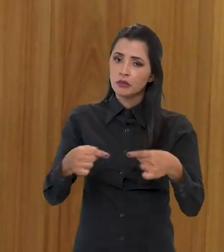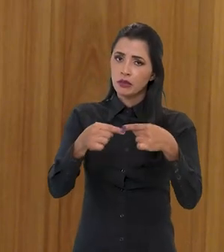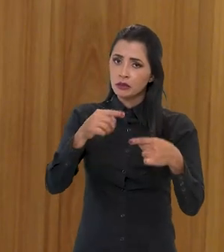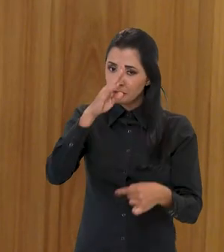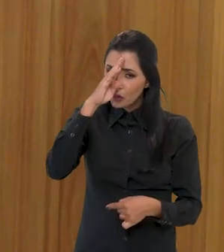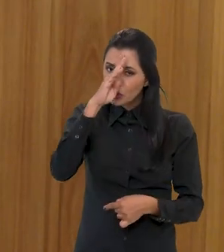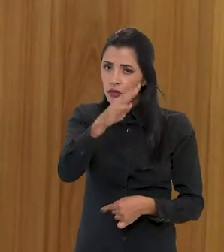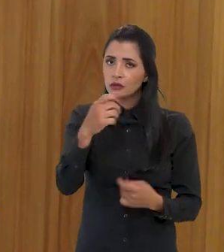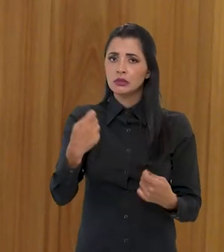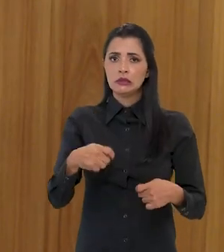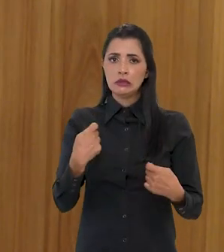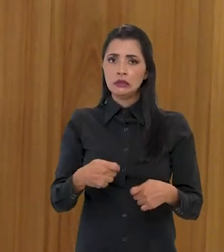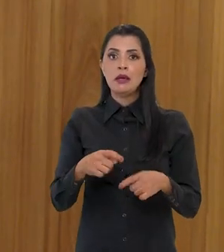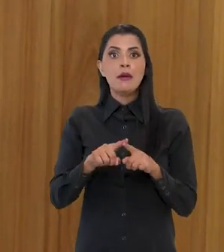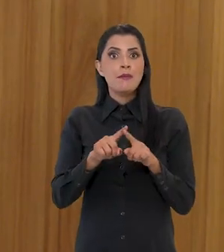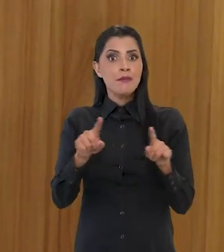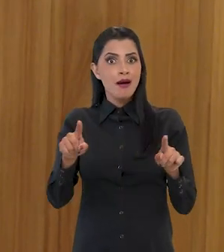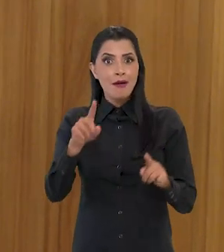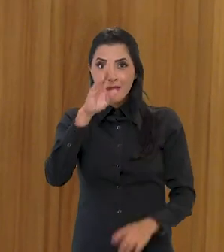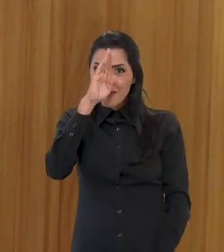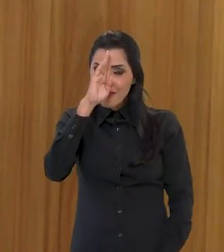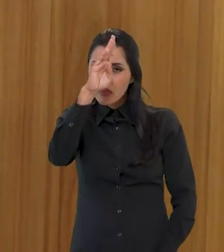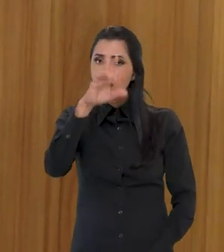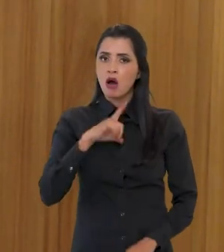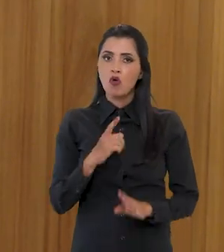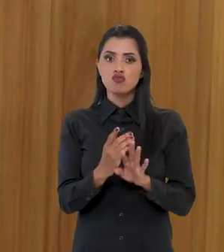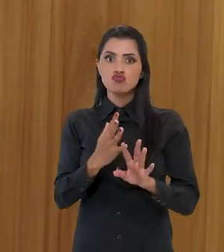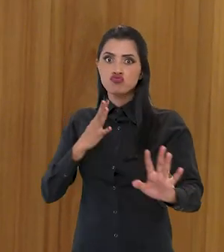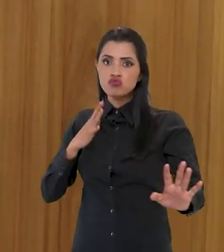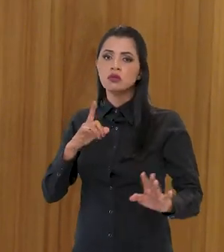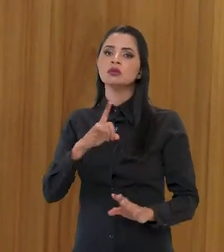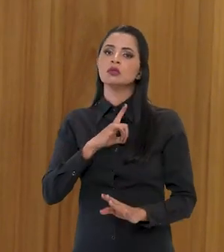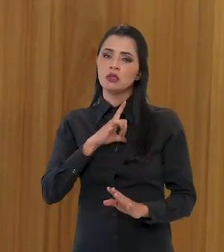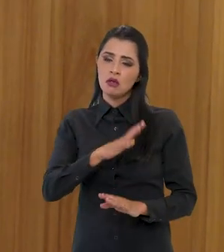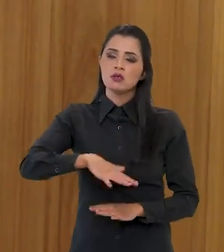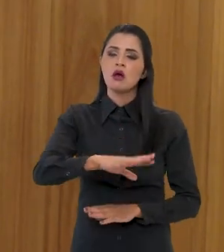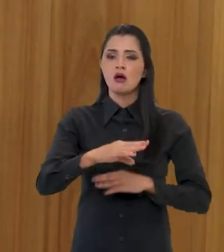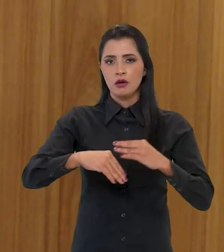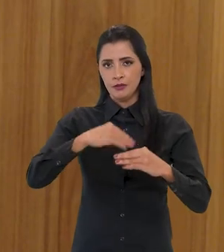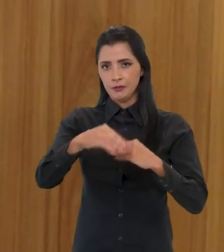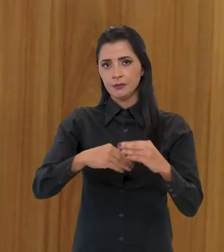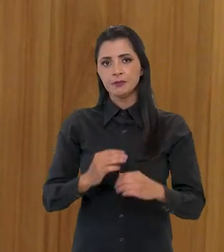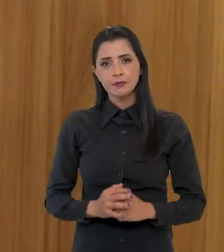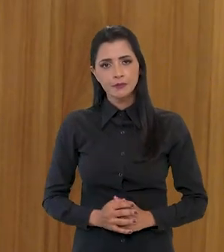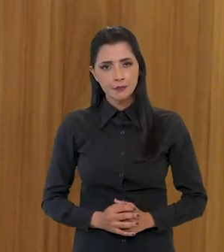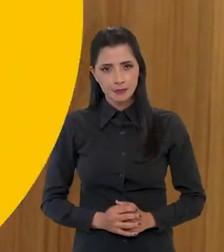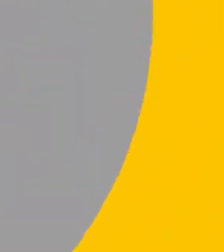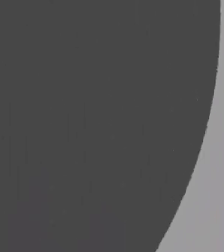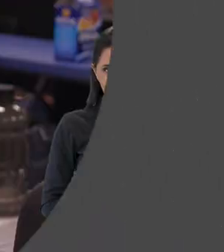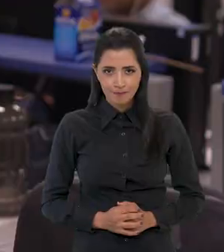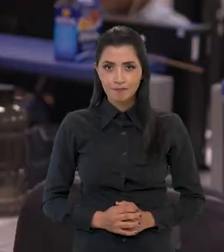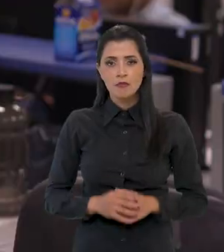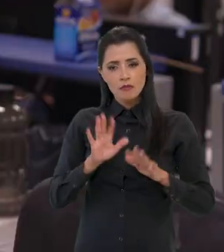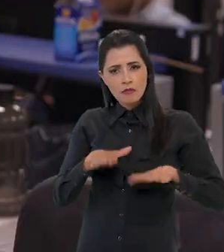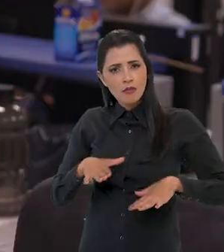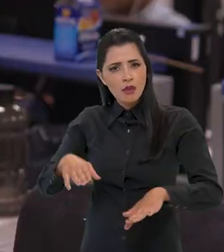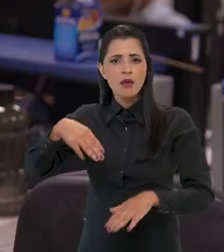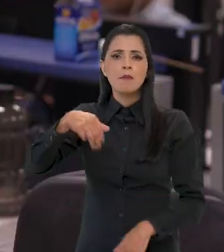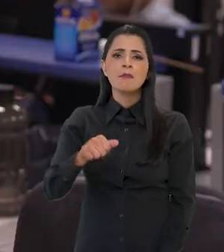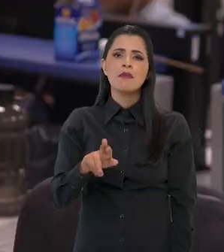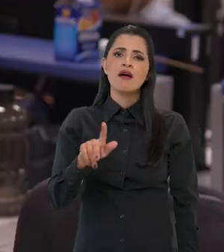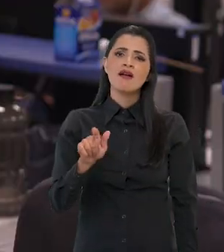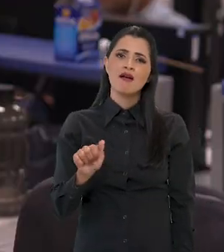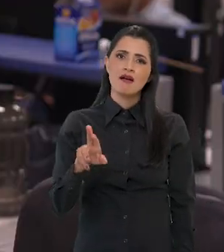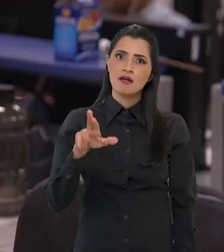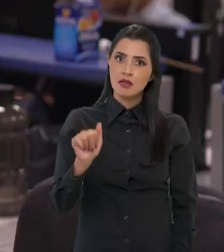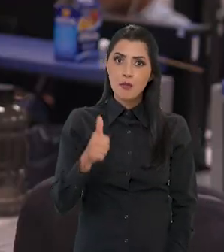tratamento de prioridade. Mas a principal demanda está nessa área de ortopedia. Marcha das